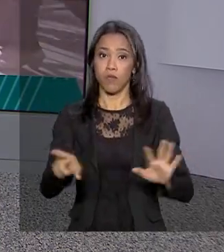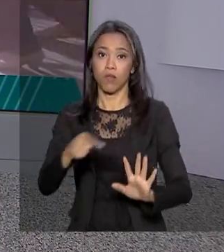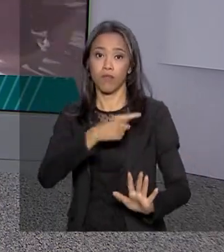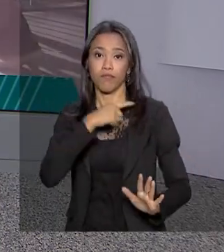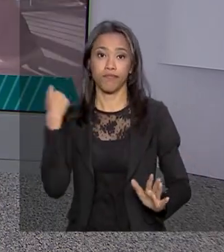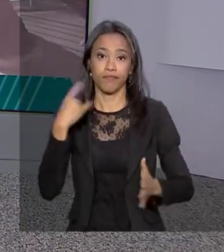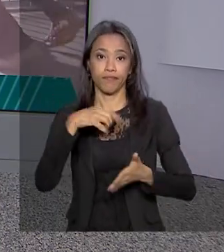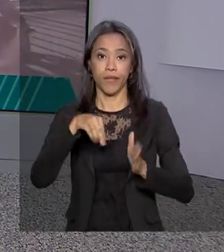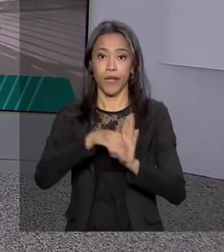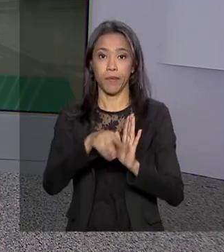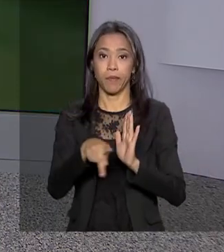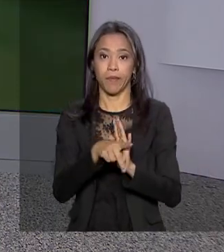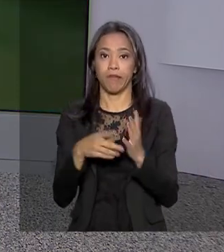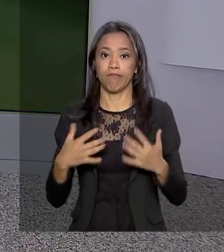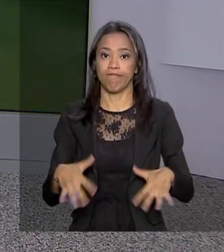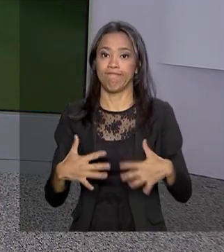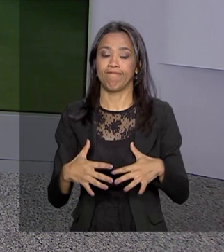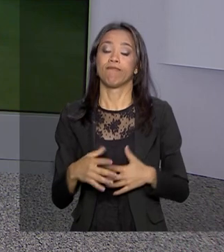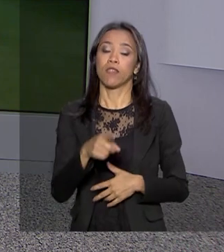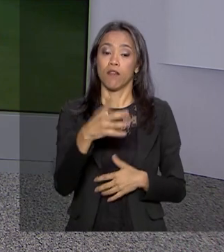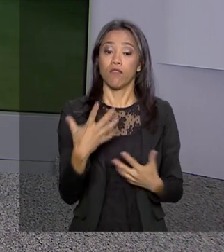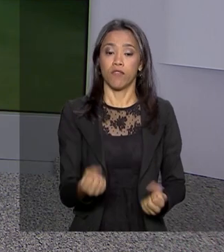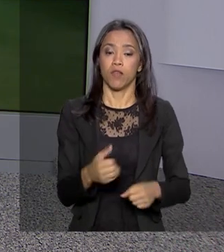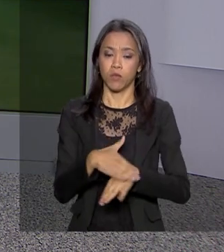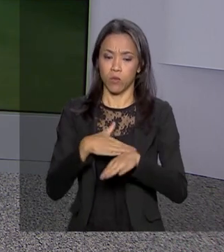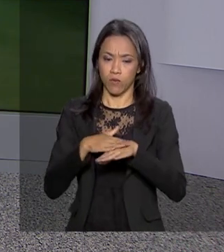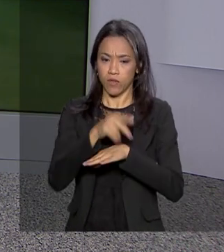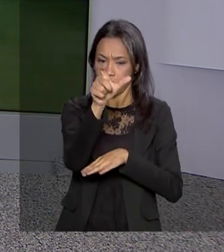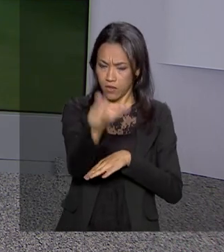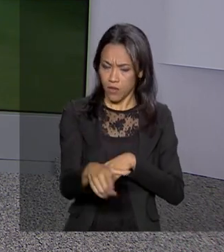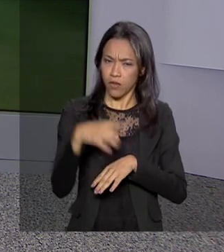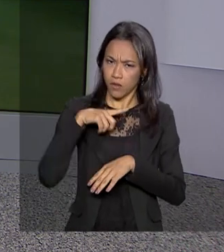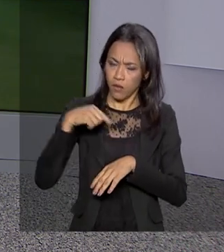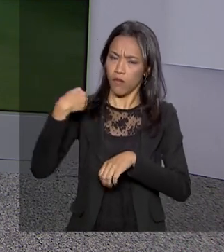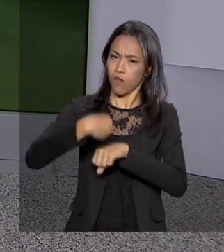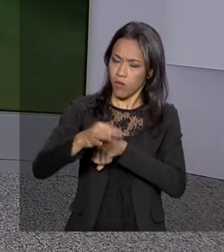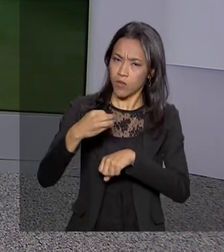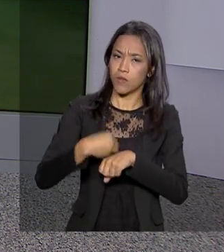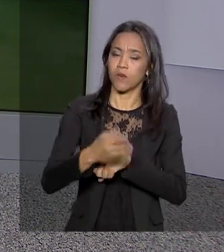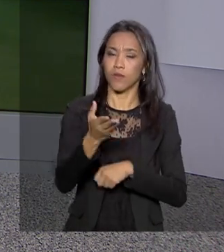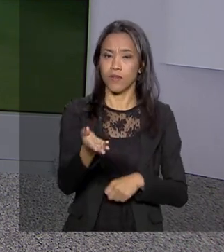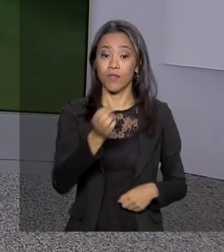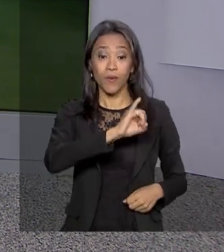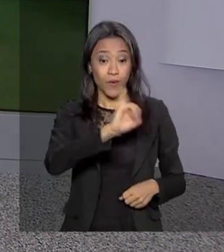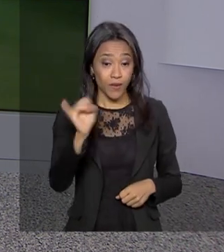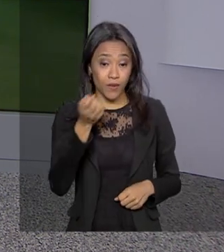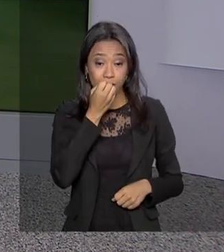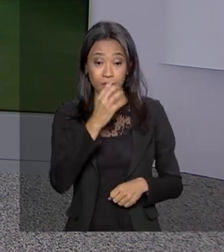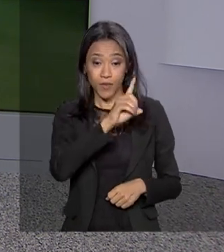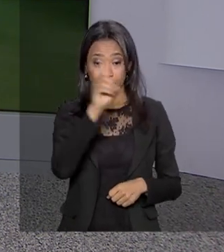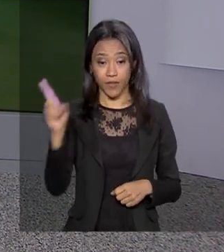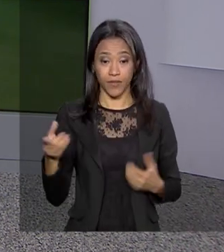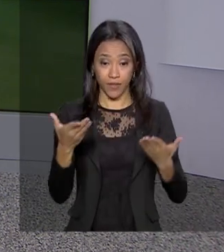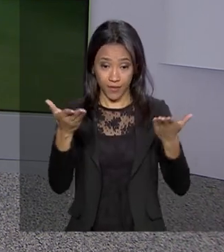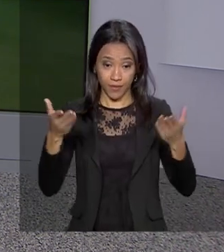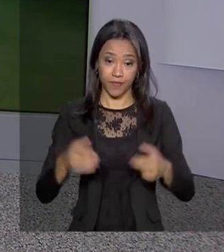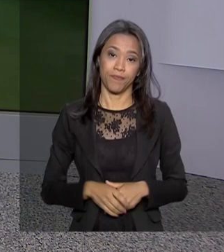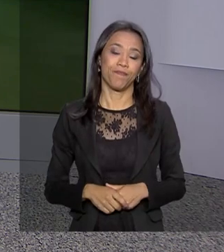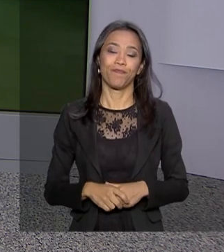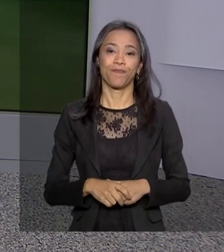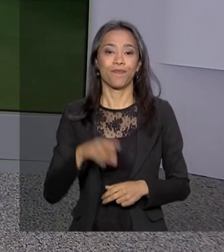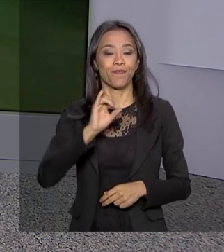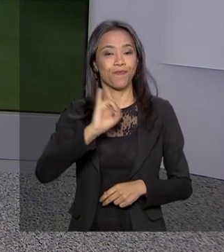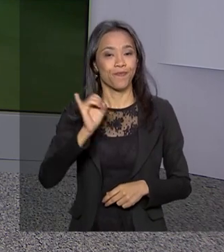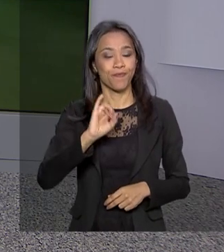Vamos então conversar com o repórter Glauco de Queiroz, que traz essa e outras informações. Olá Glauco, bom dia pra você. Olá,